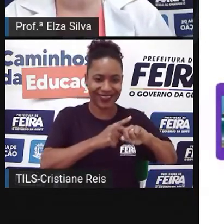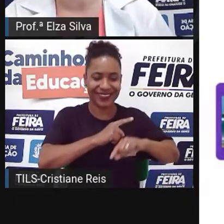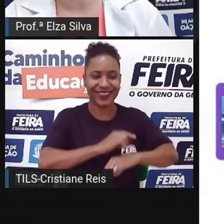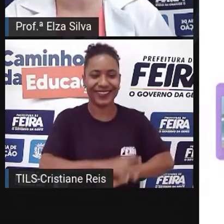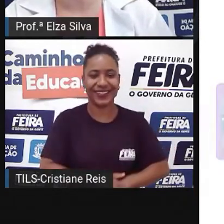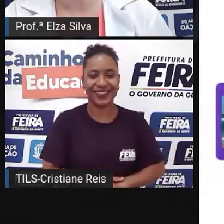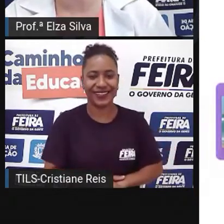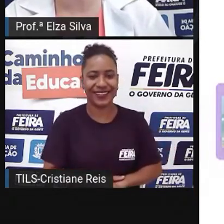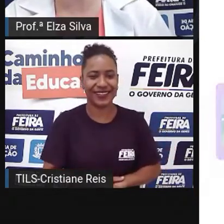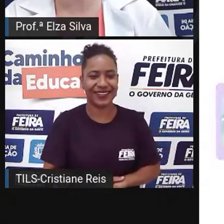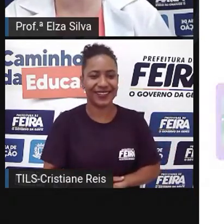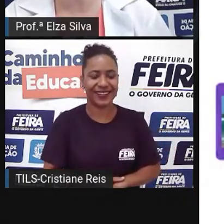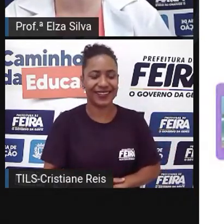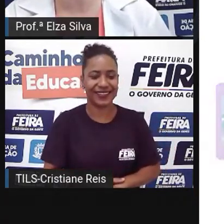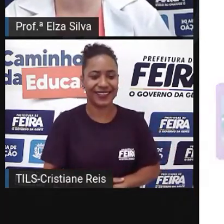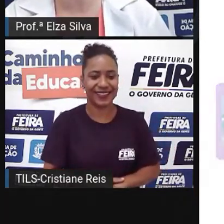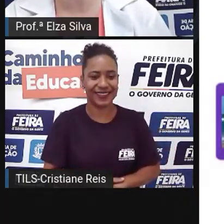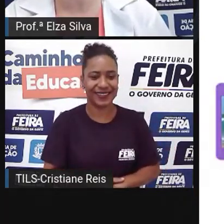Next one